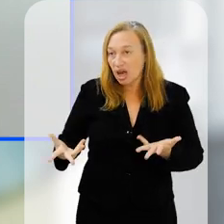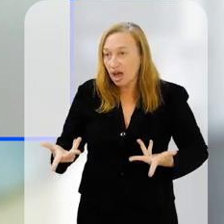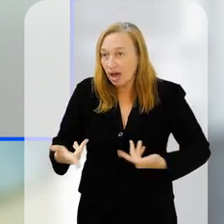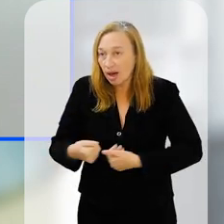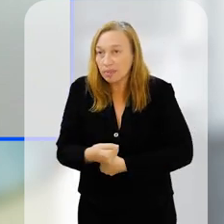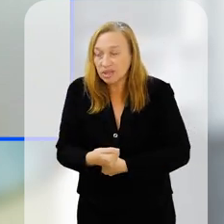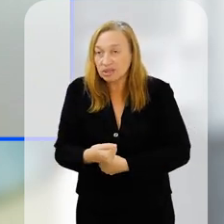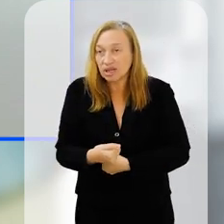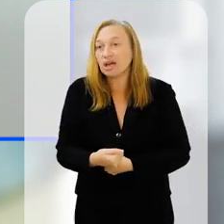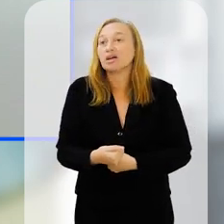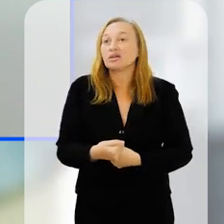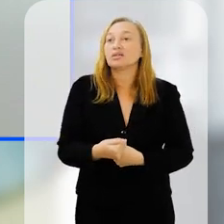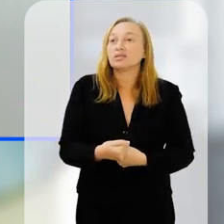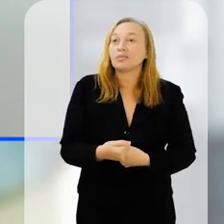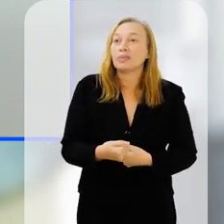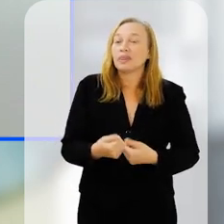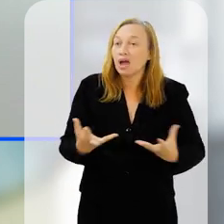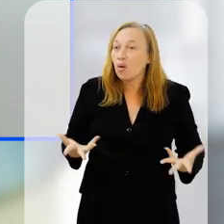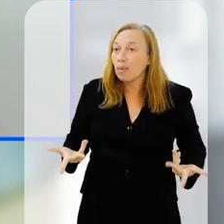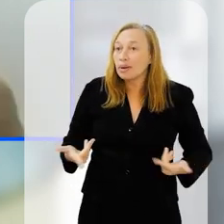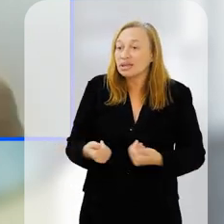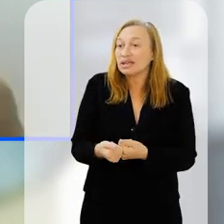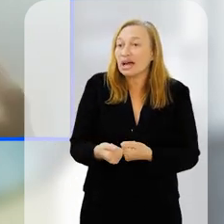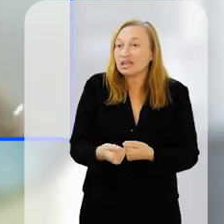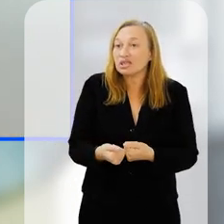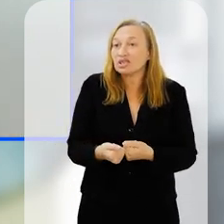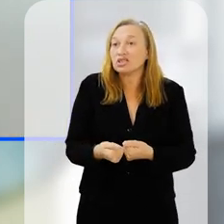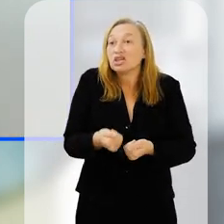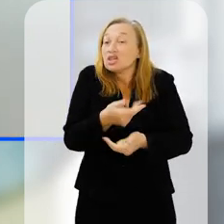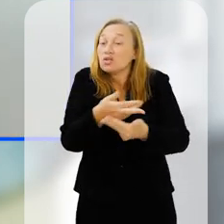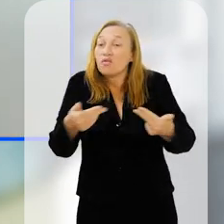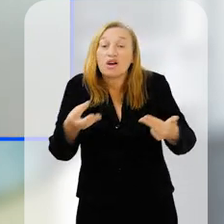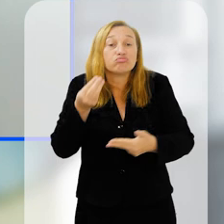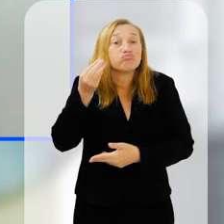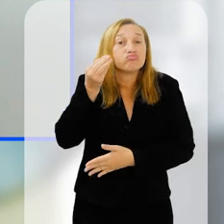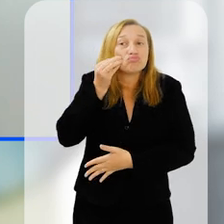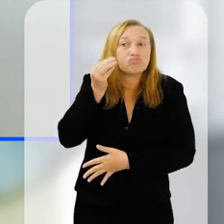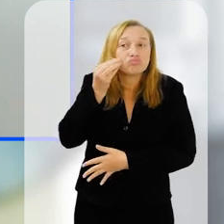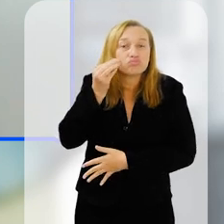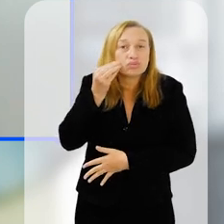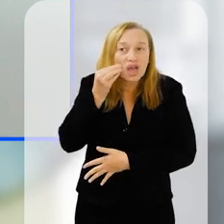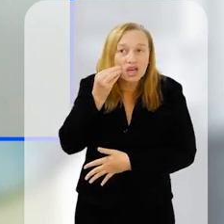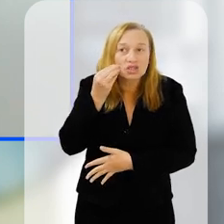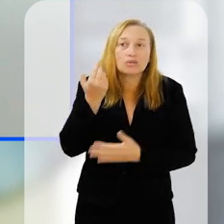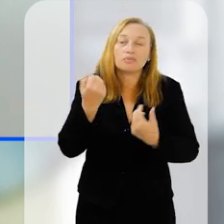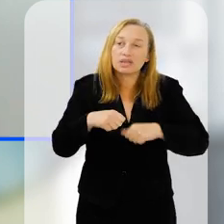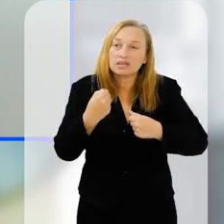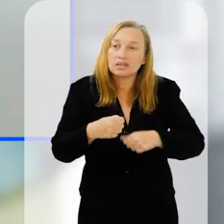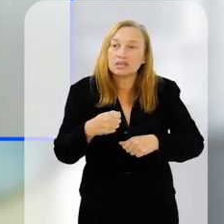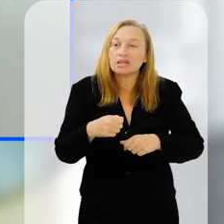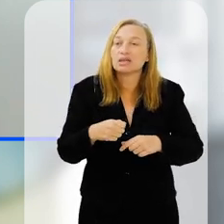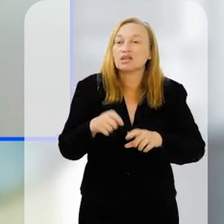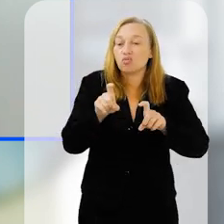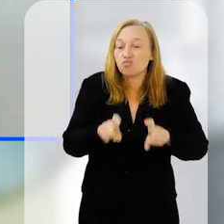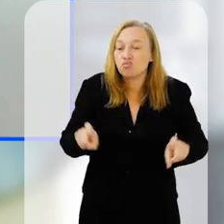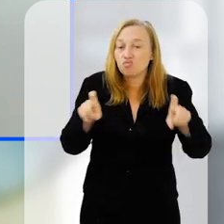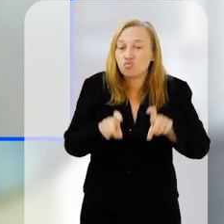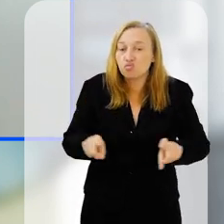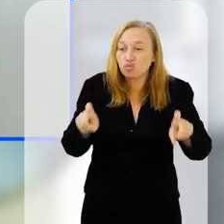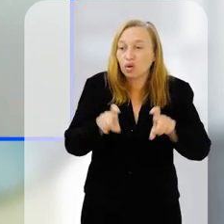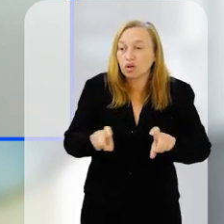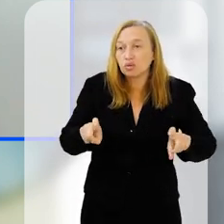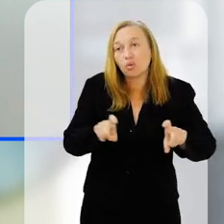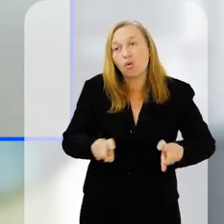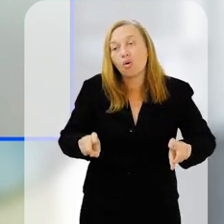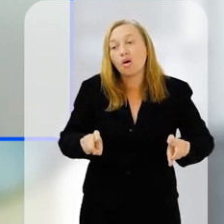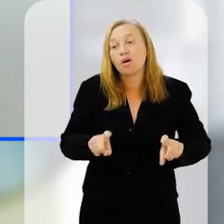várias coisas que a gente tem que olhar, é uma habilidade complexa, então, são vários testes, alguns a gente vai precisar de equipamentos como computador